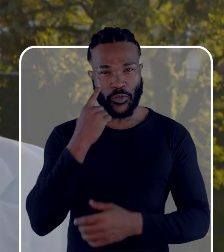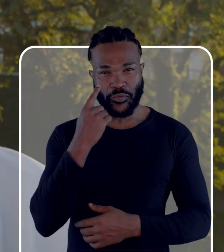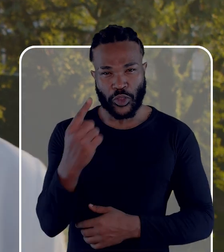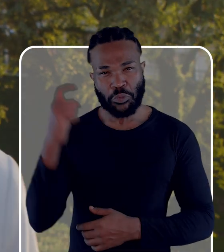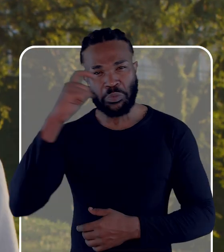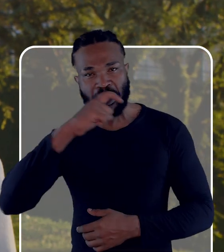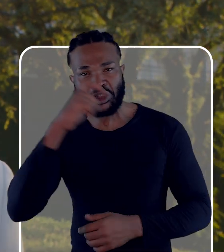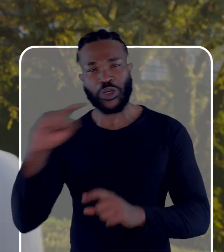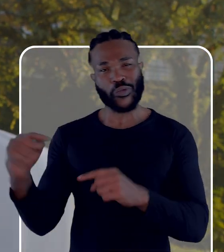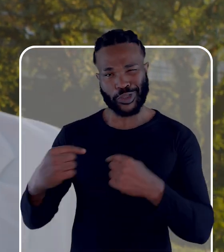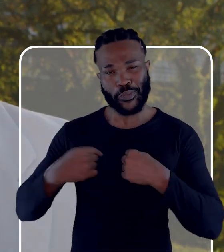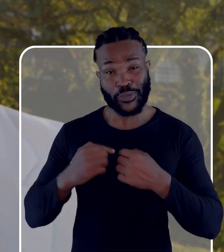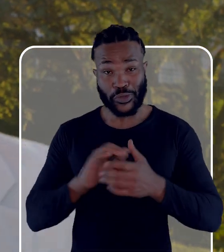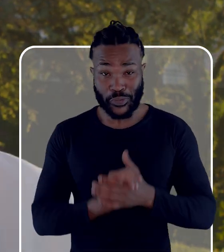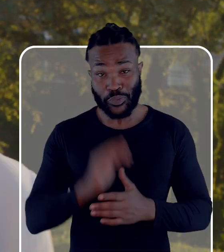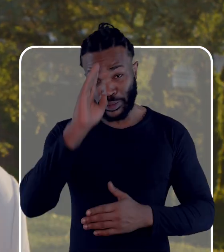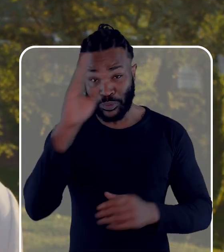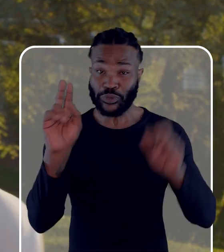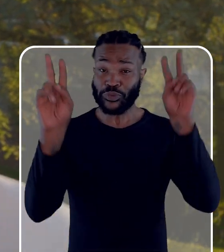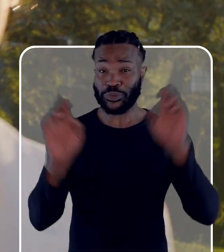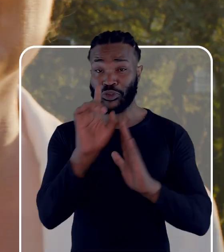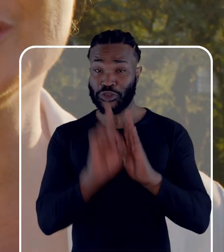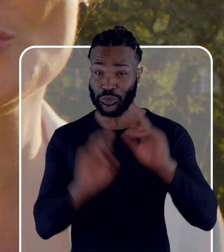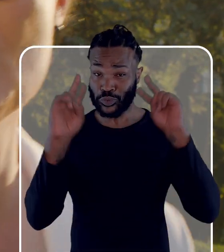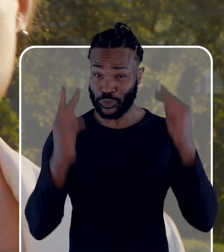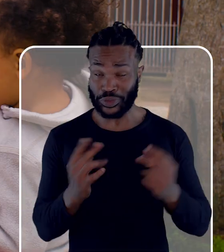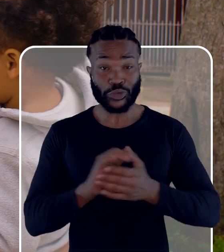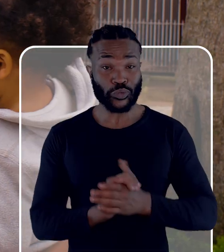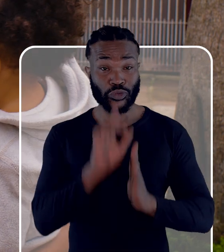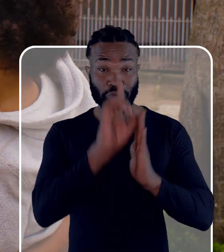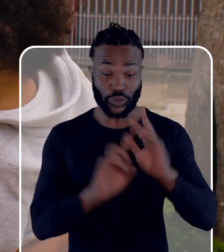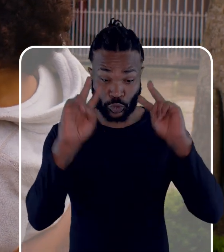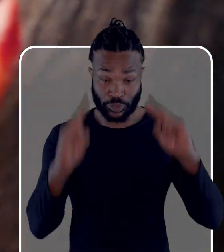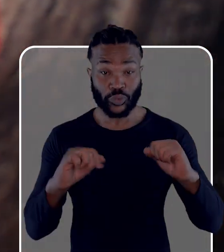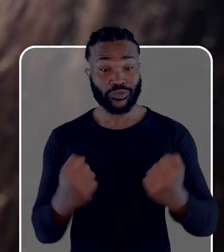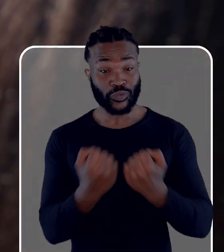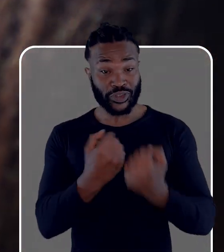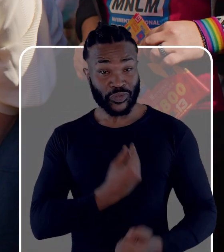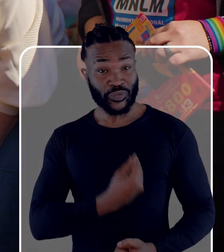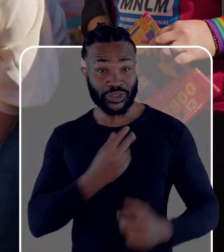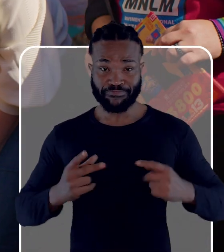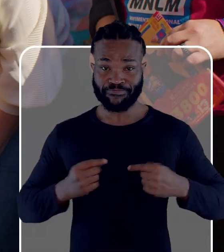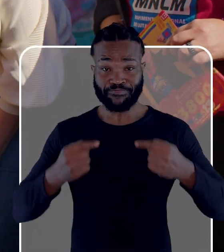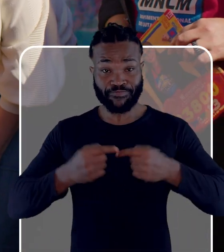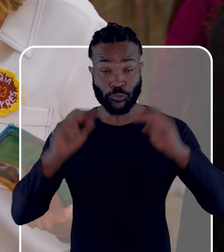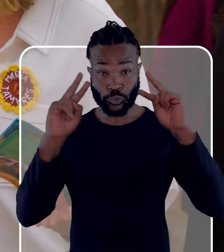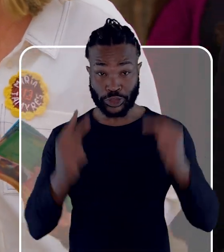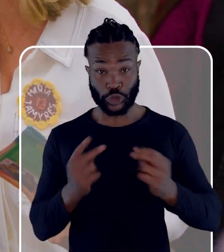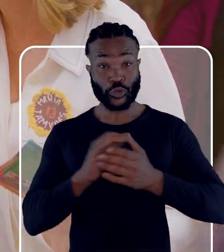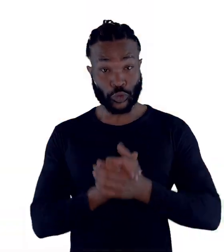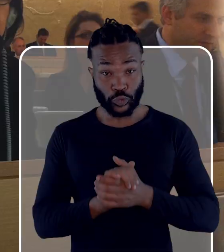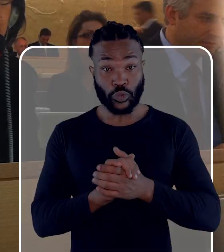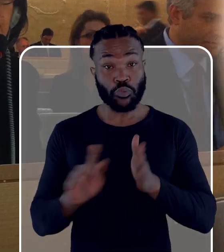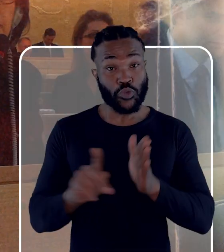Você já deve ter ouvido muitas mentiras sobre mim, principalmente quando falam em direitos humanos. Os direitos humanos são a defesa da vida, da dignidade humana.